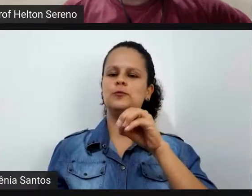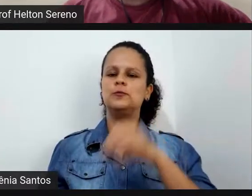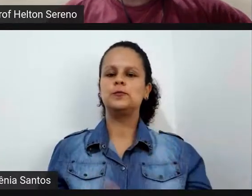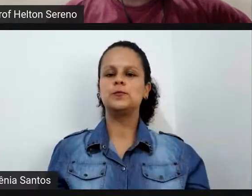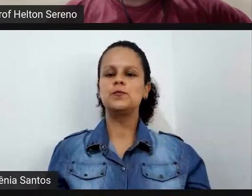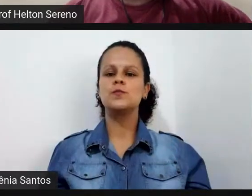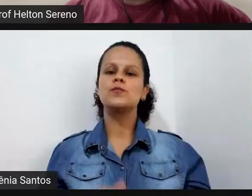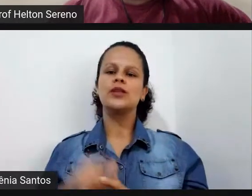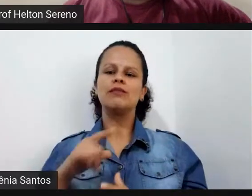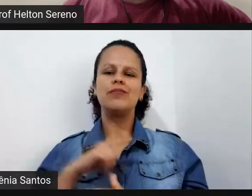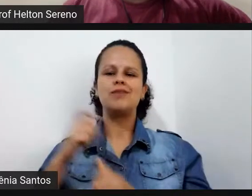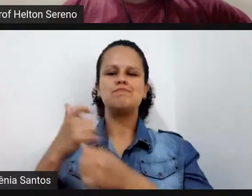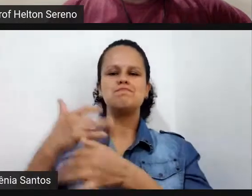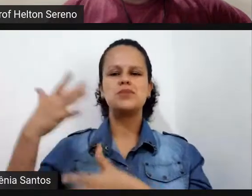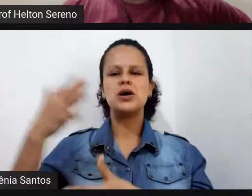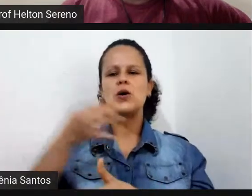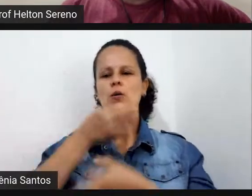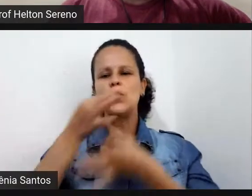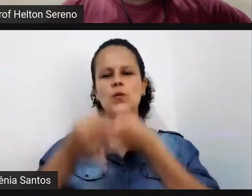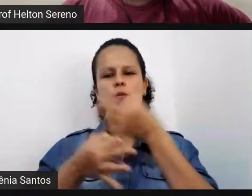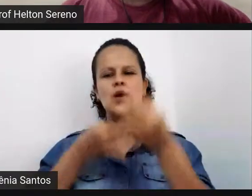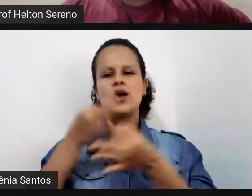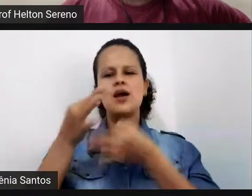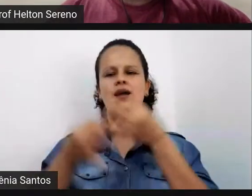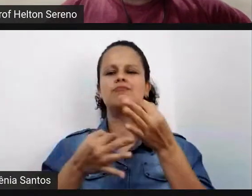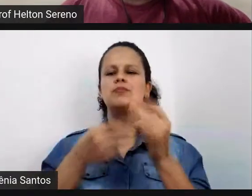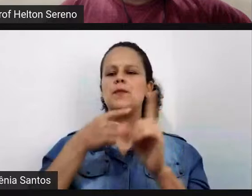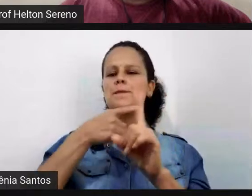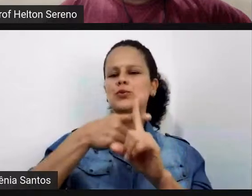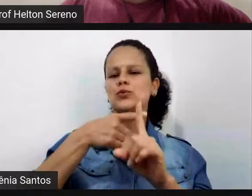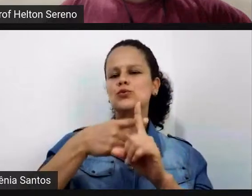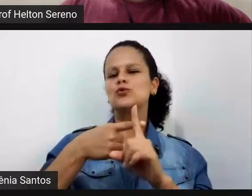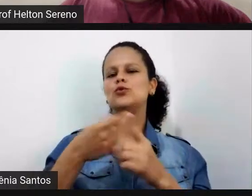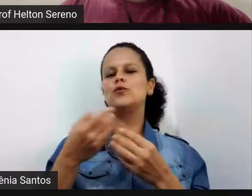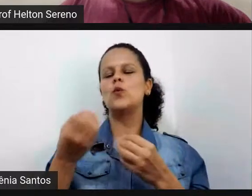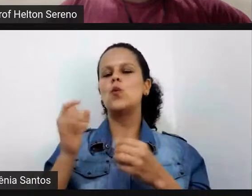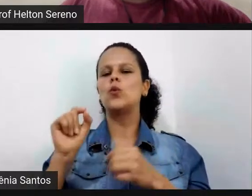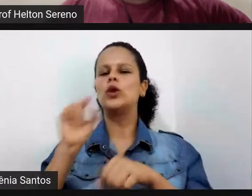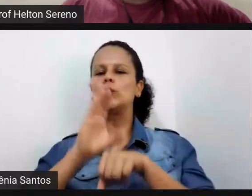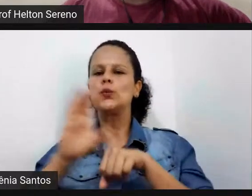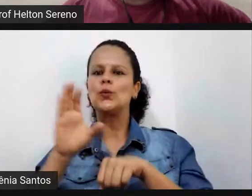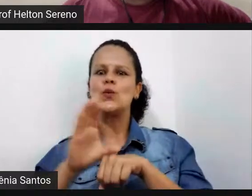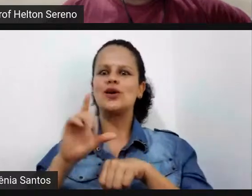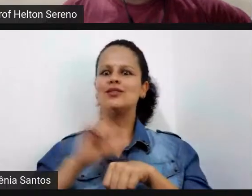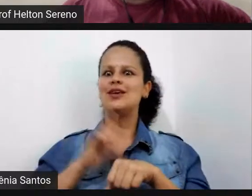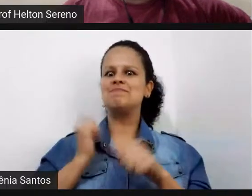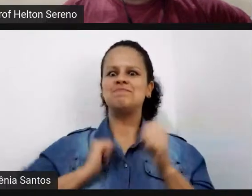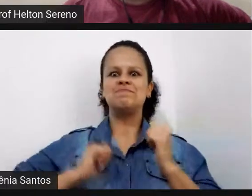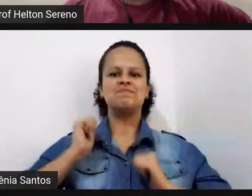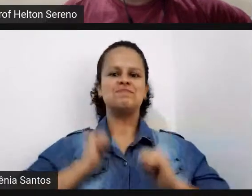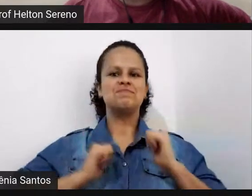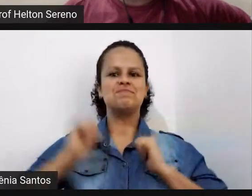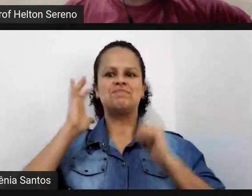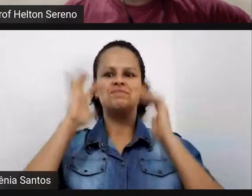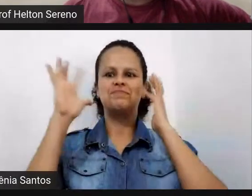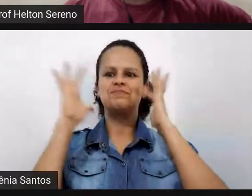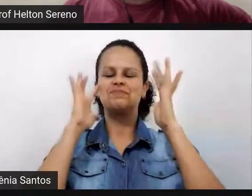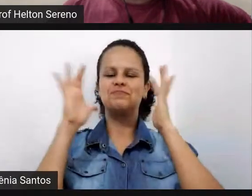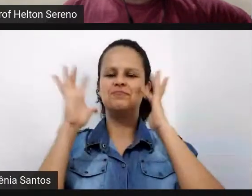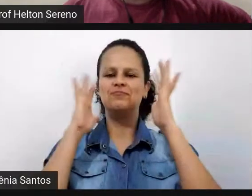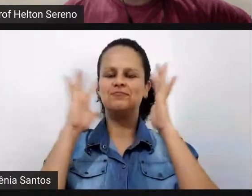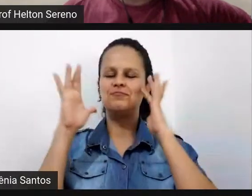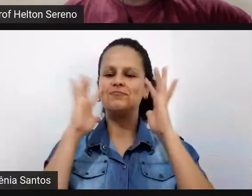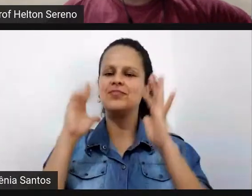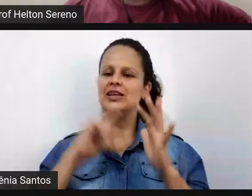aqui muitos comentários positivos em relação ao curso são muitas expectativas né e esses